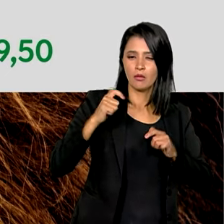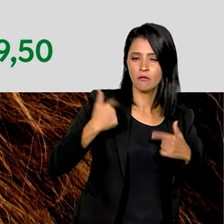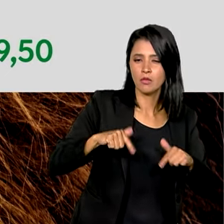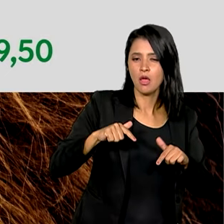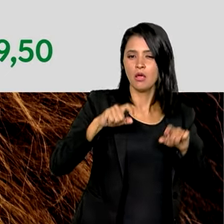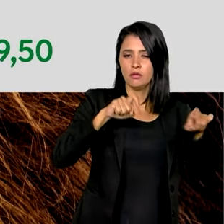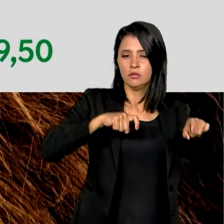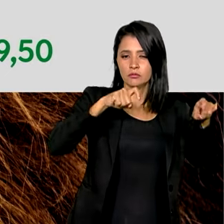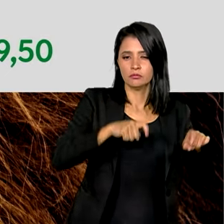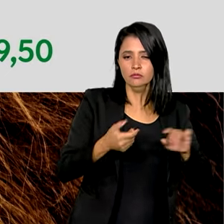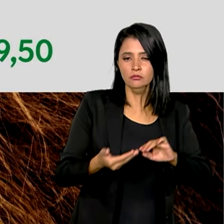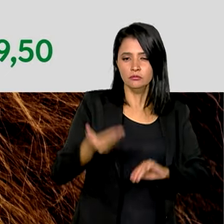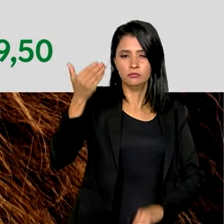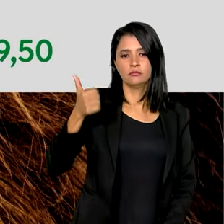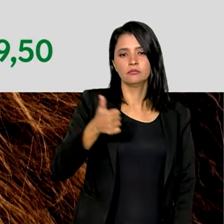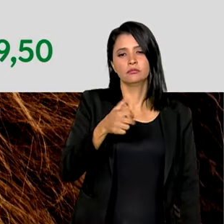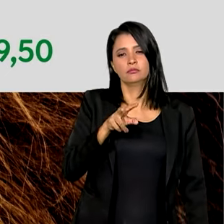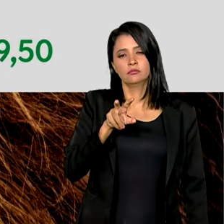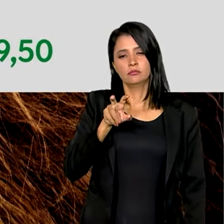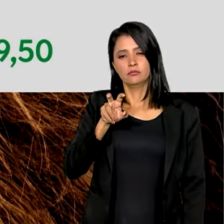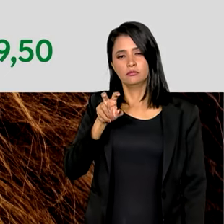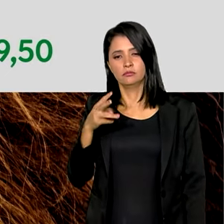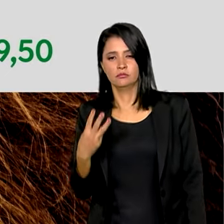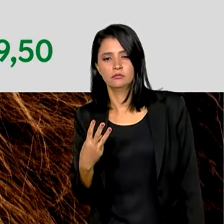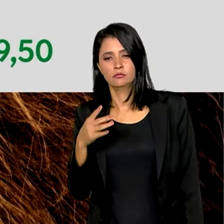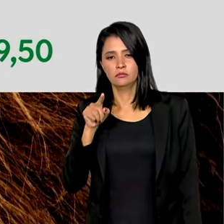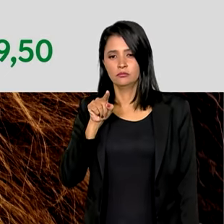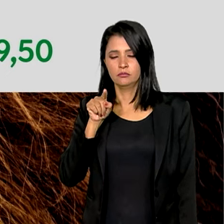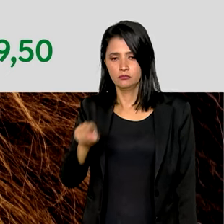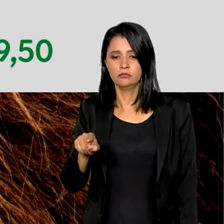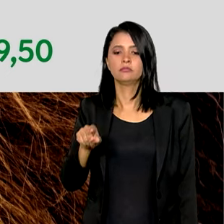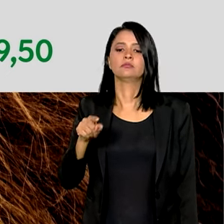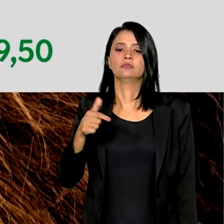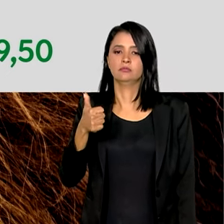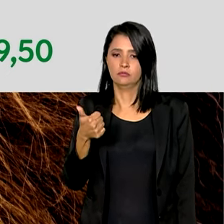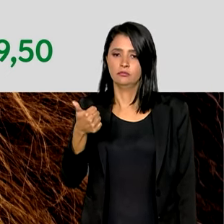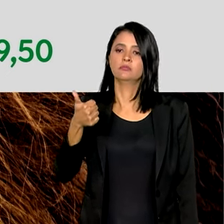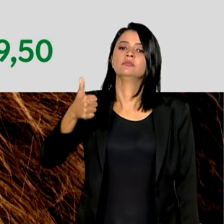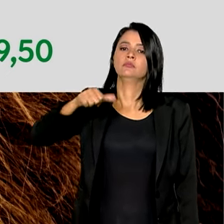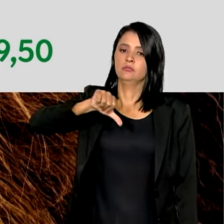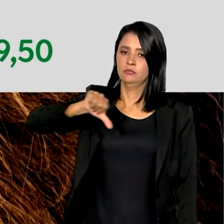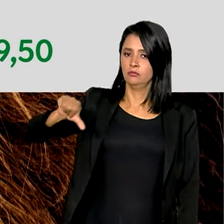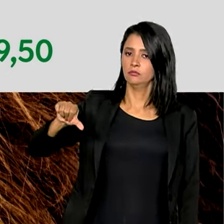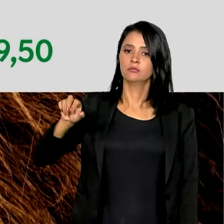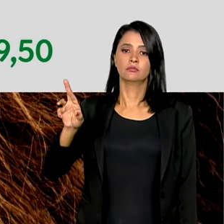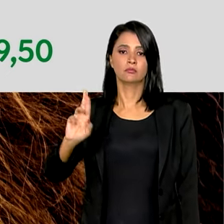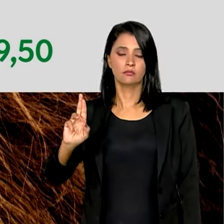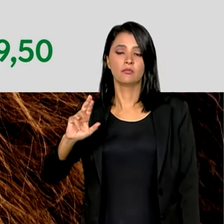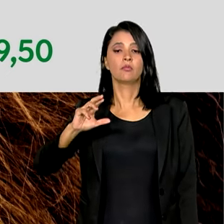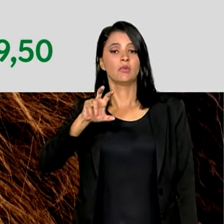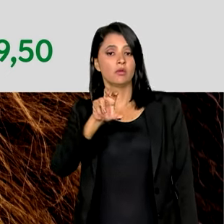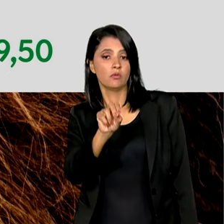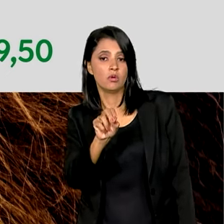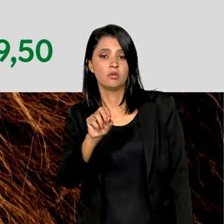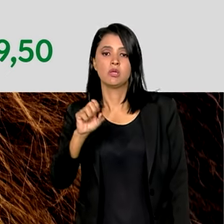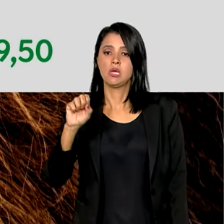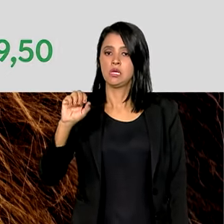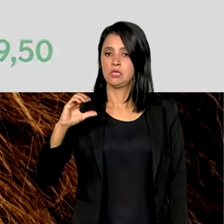acima de R$ 153 mil, R$ 199,50.